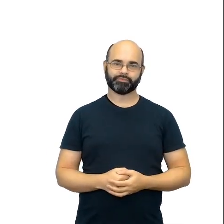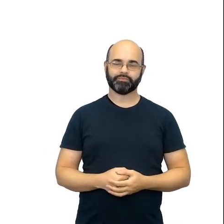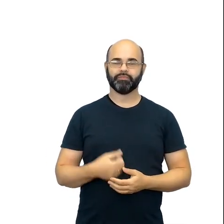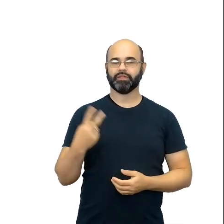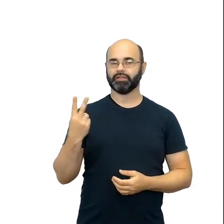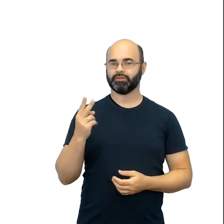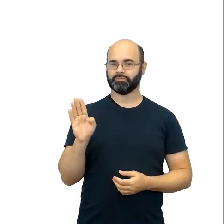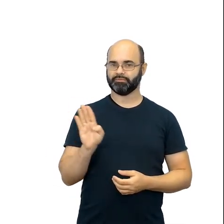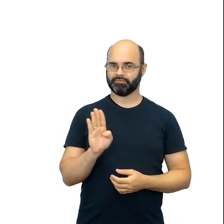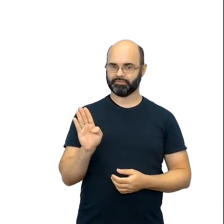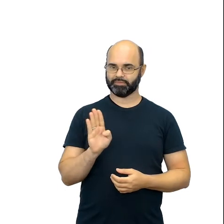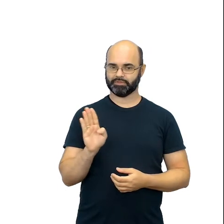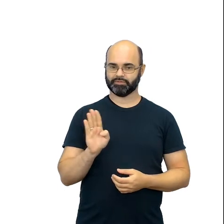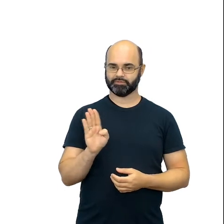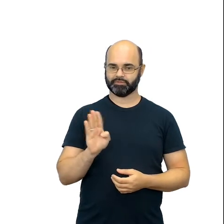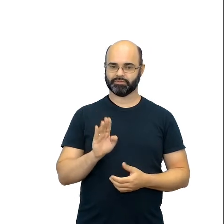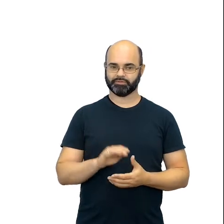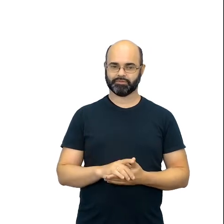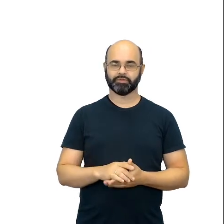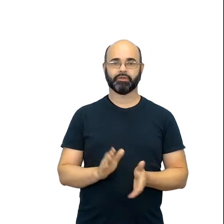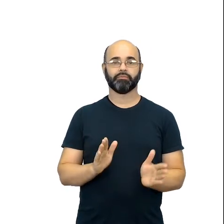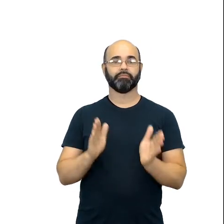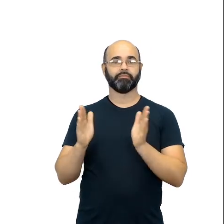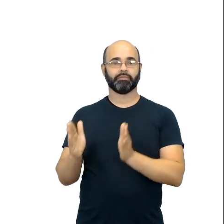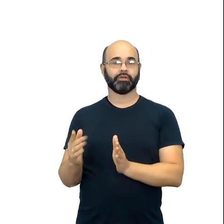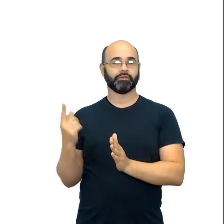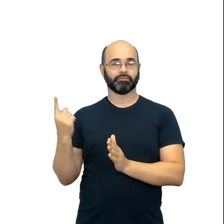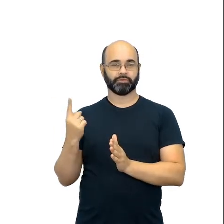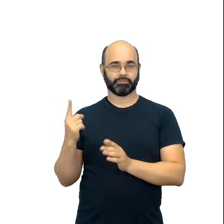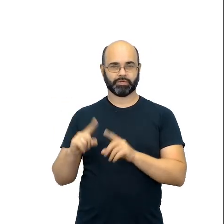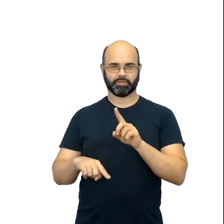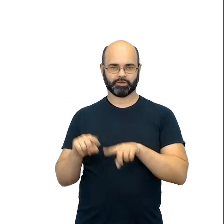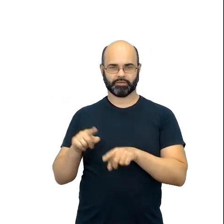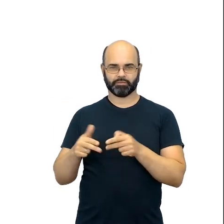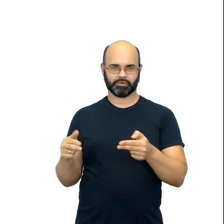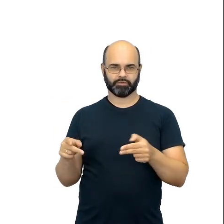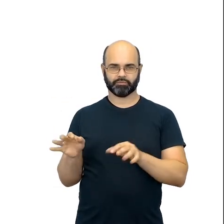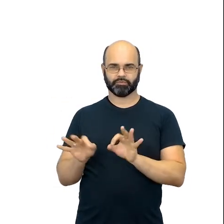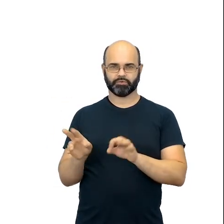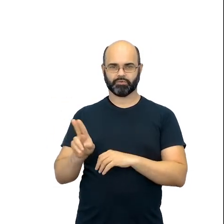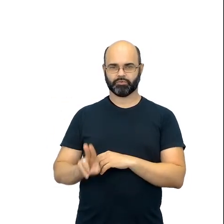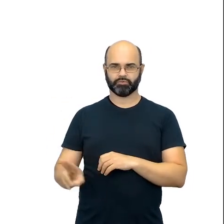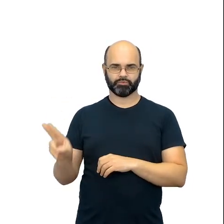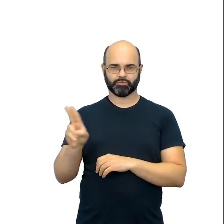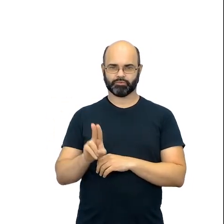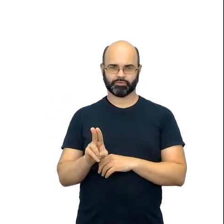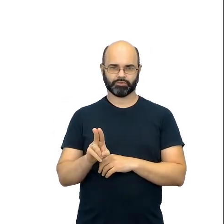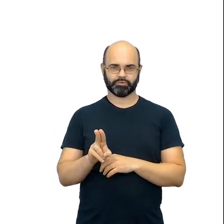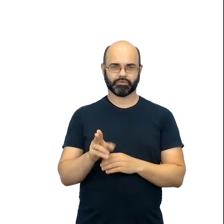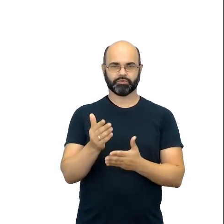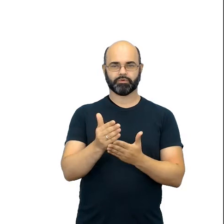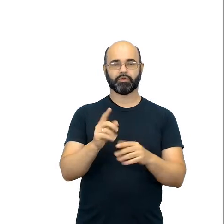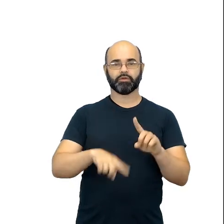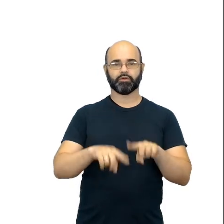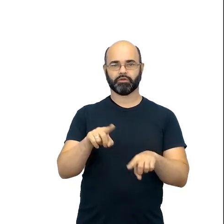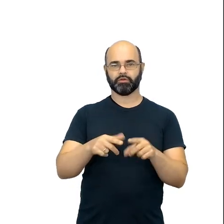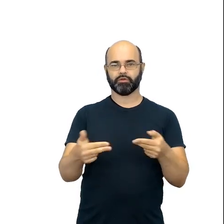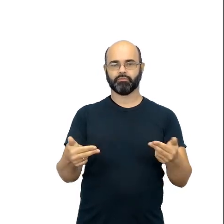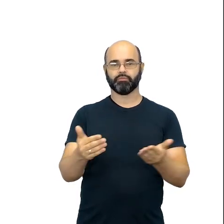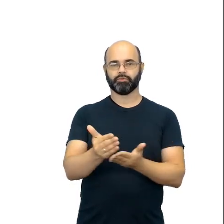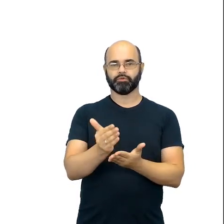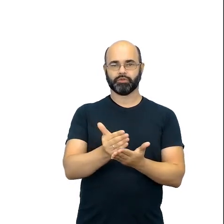Vai começar a usar a primeira parte, tá? Do material da apostila do Aprender Sempre. Então, a